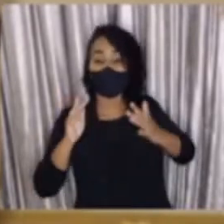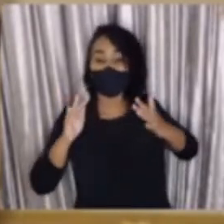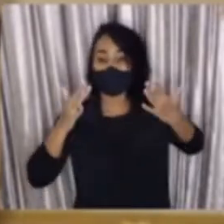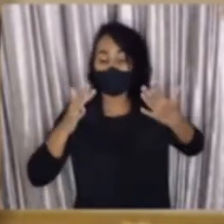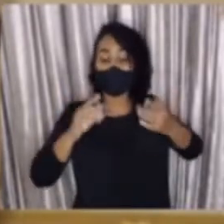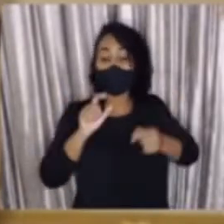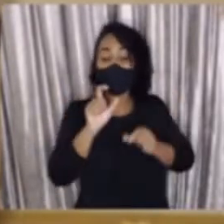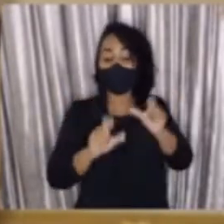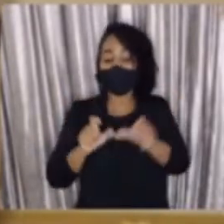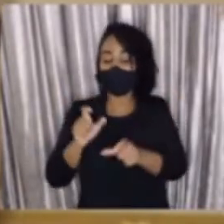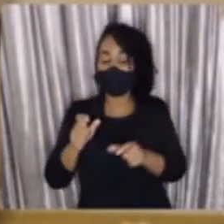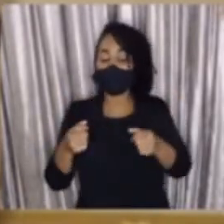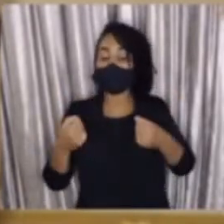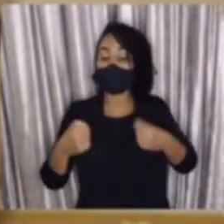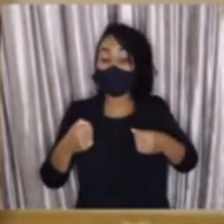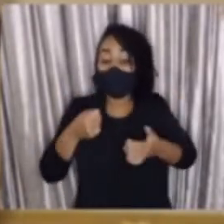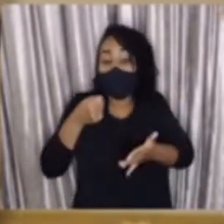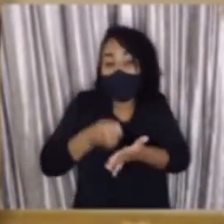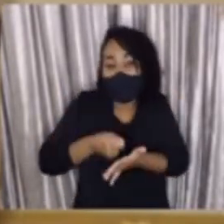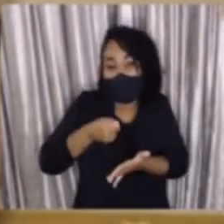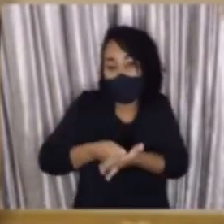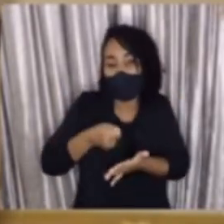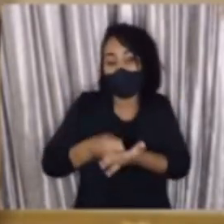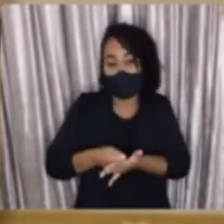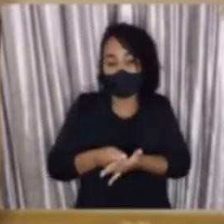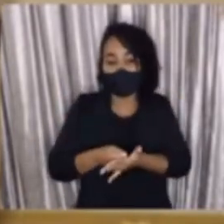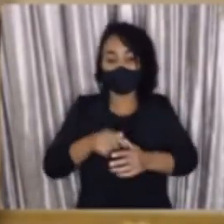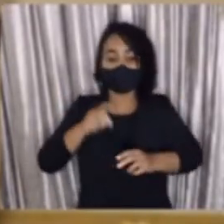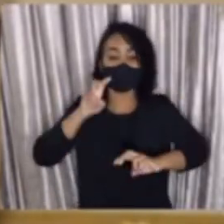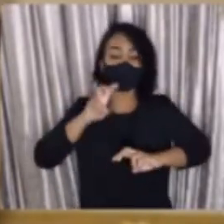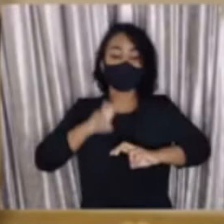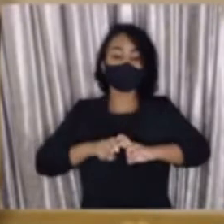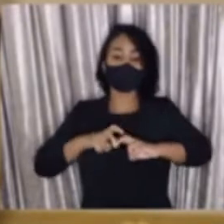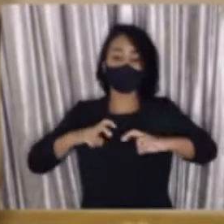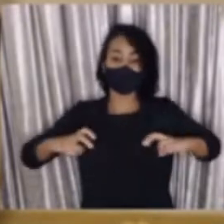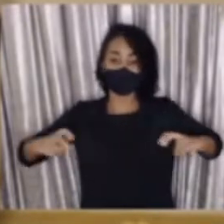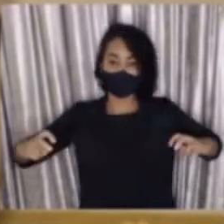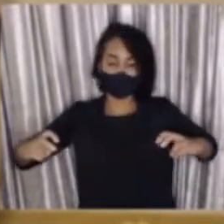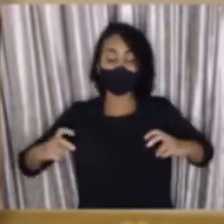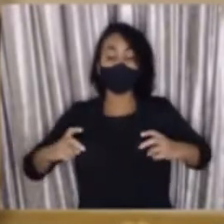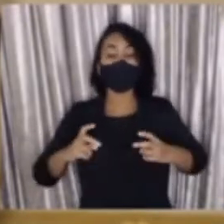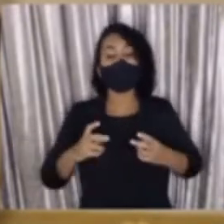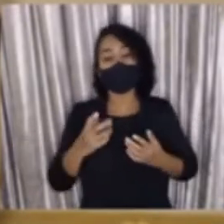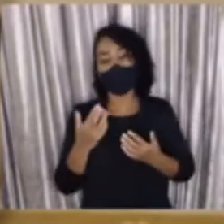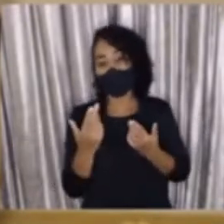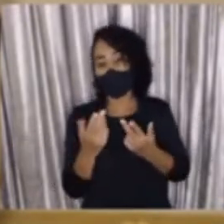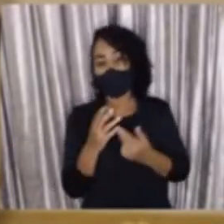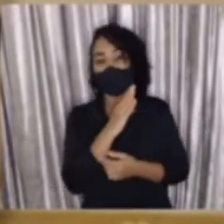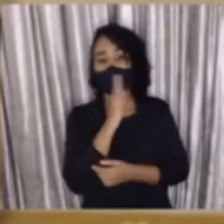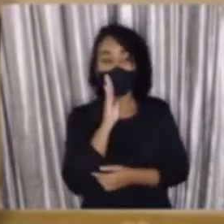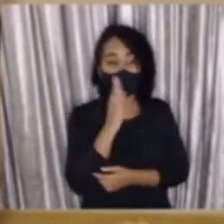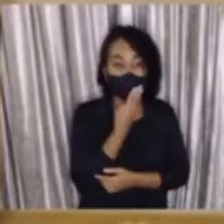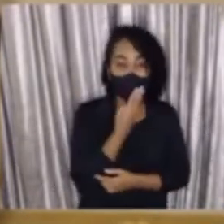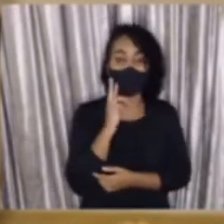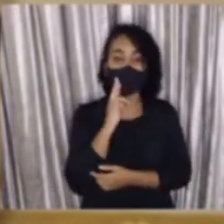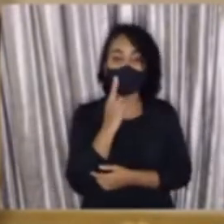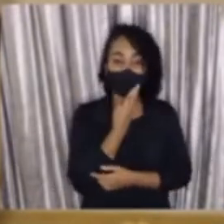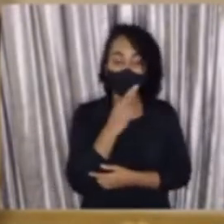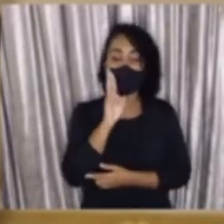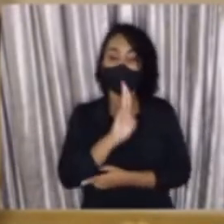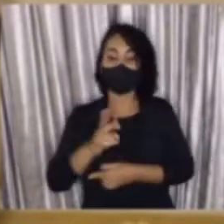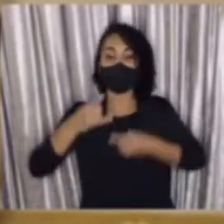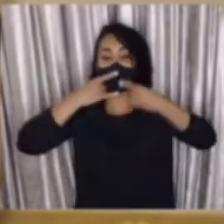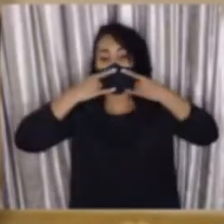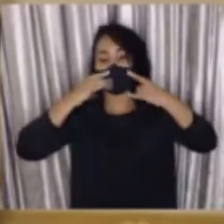eventos, as pessoas terão que, obrigatoriamente, permanecerem sentadas, assim como acontece em bar e restaurante, e